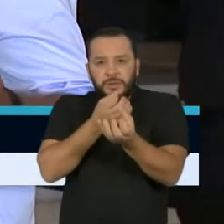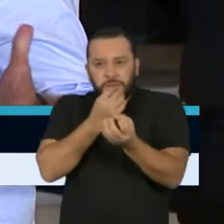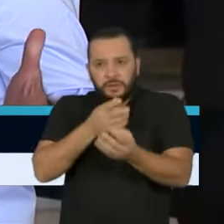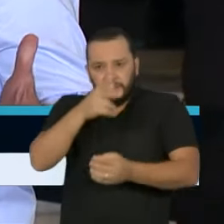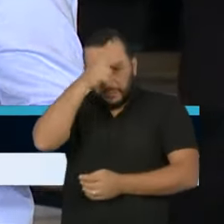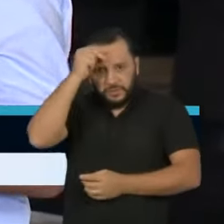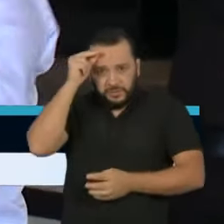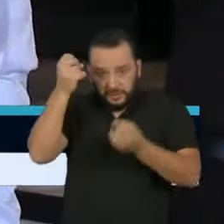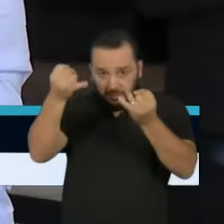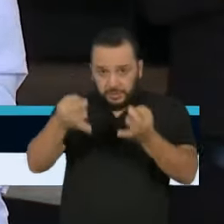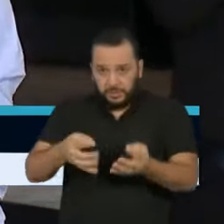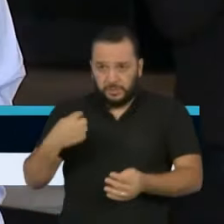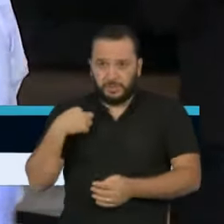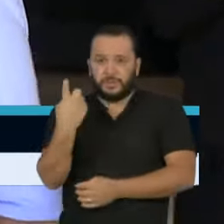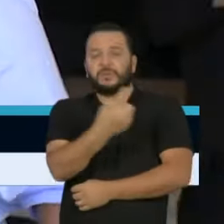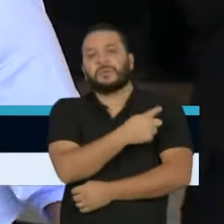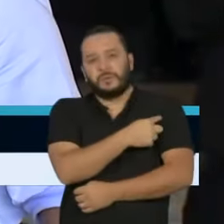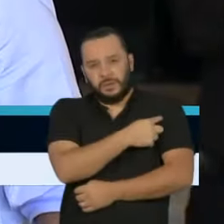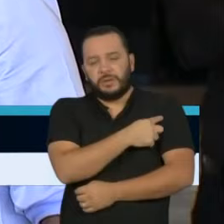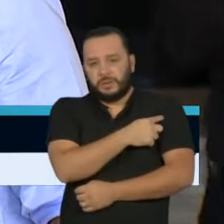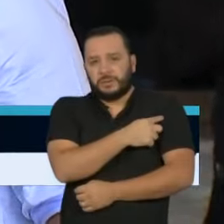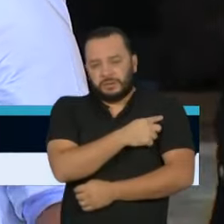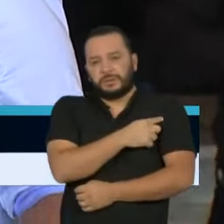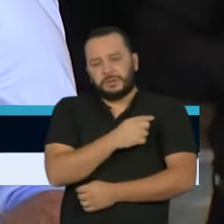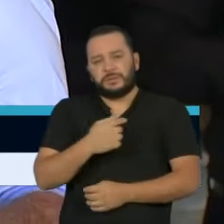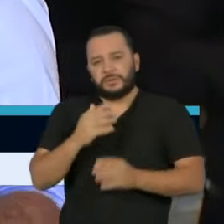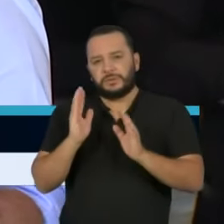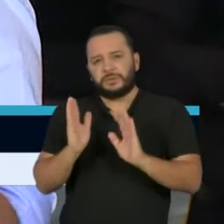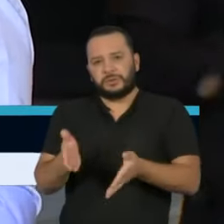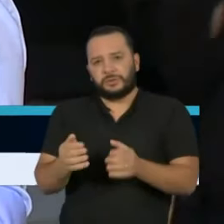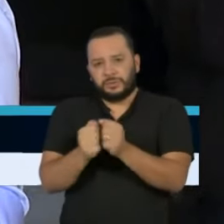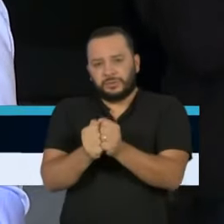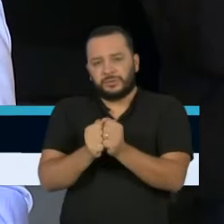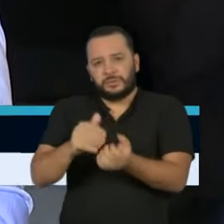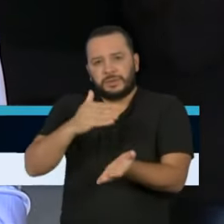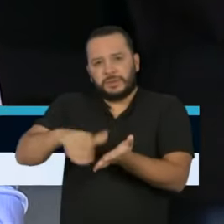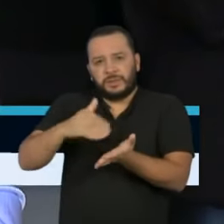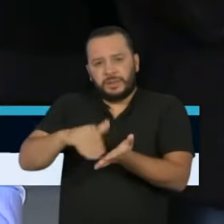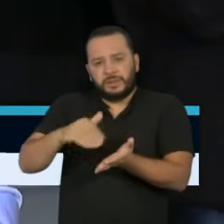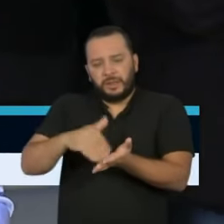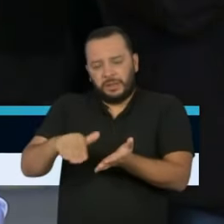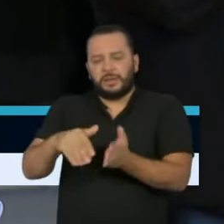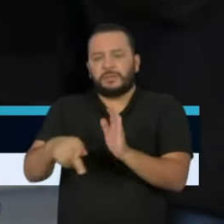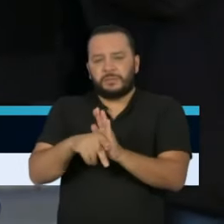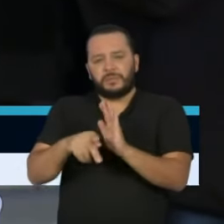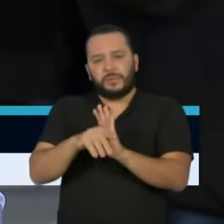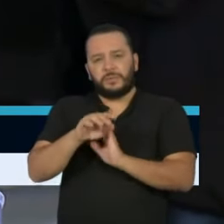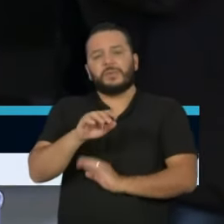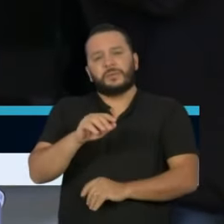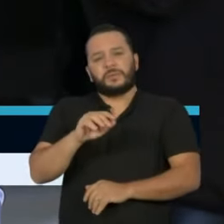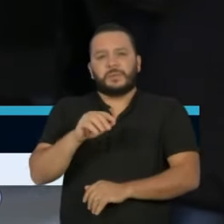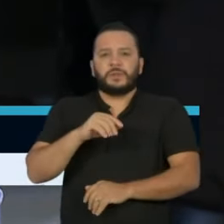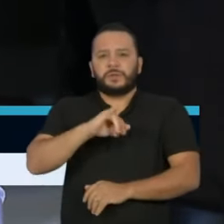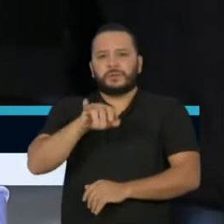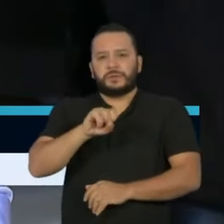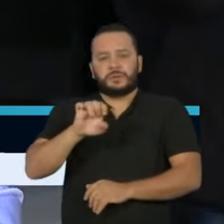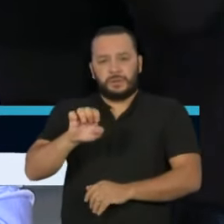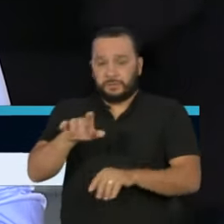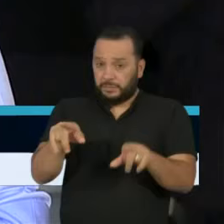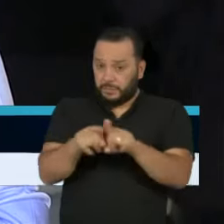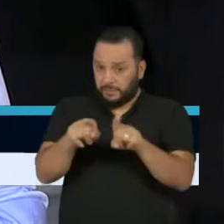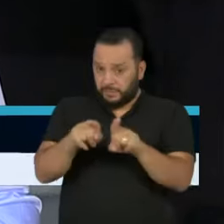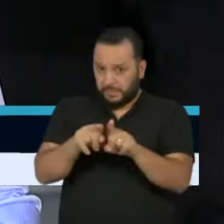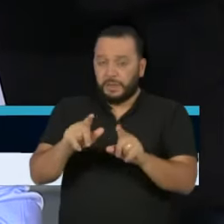deu, nós estamos acrescendo, e o próprio secretário Guerma, nós estamos acrescendo na estrutura da rede intensiva hospitalar na